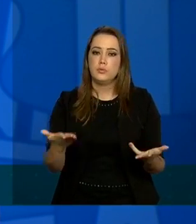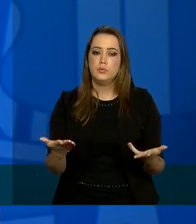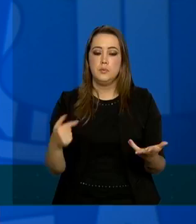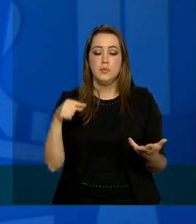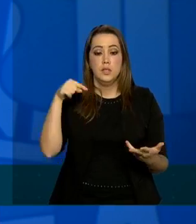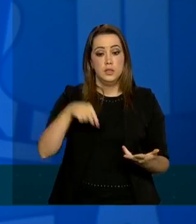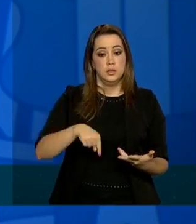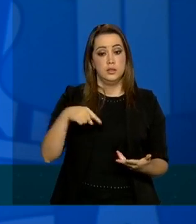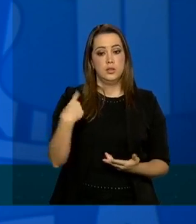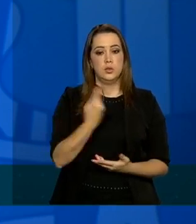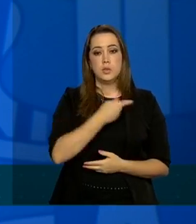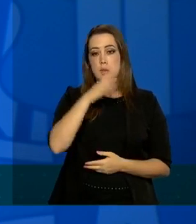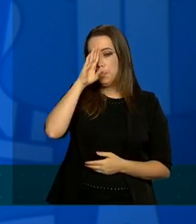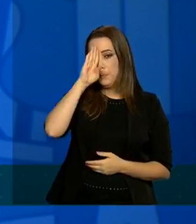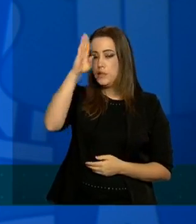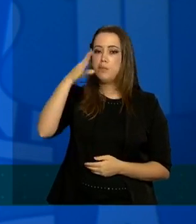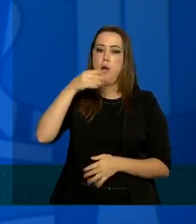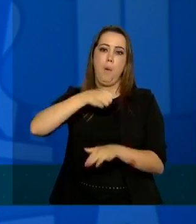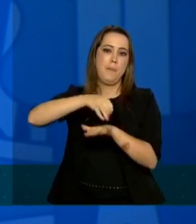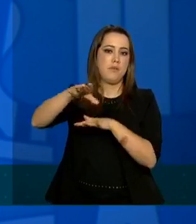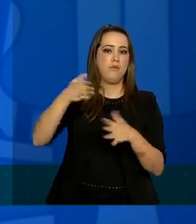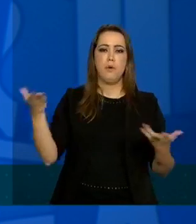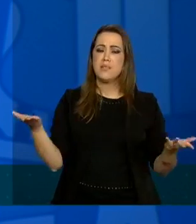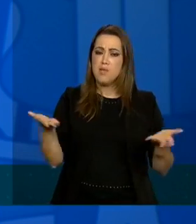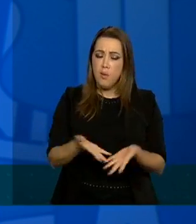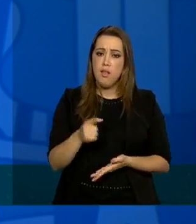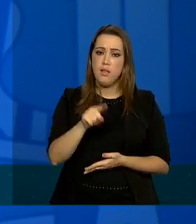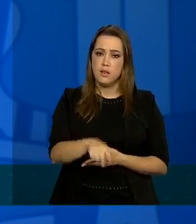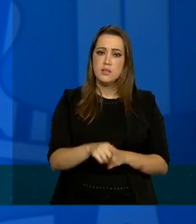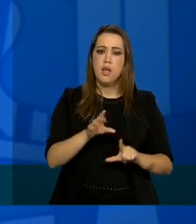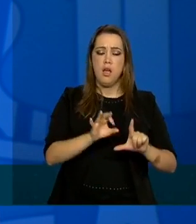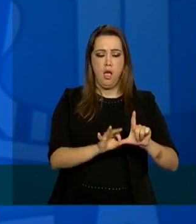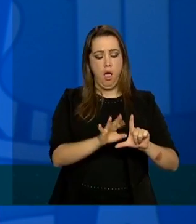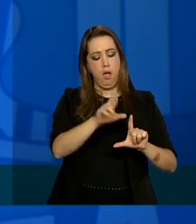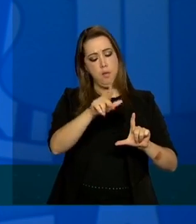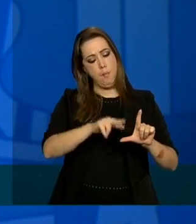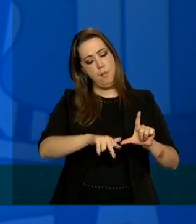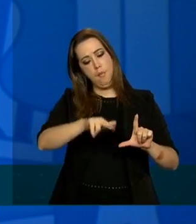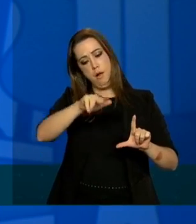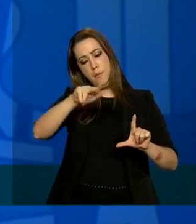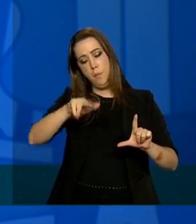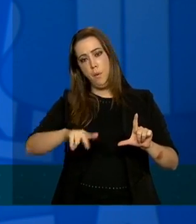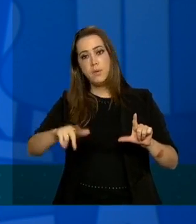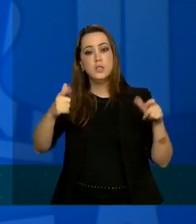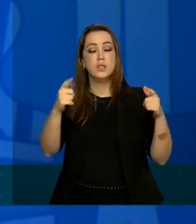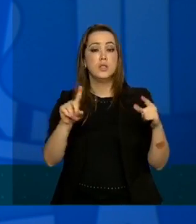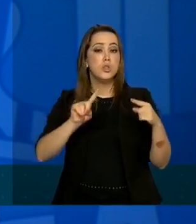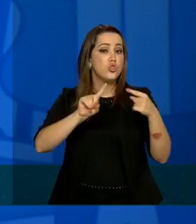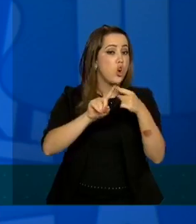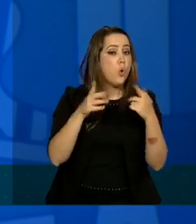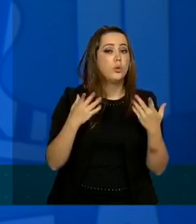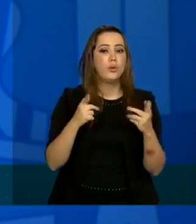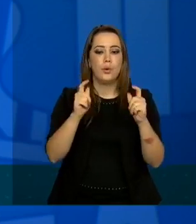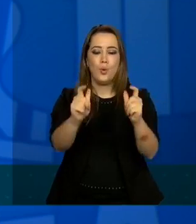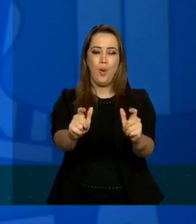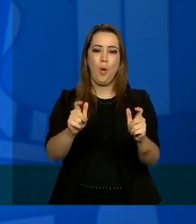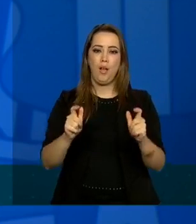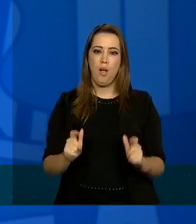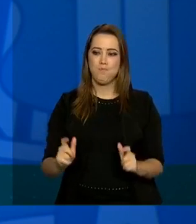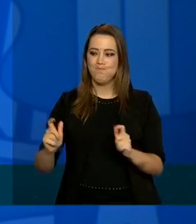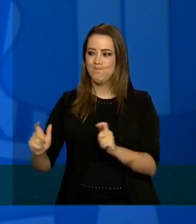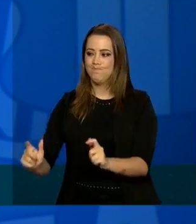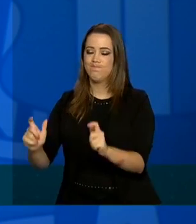essa é a principal mensagem a variação ela ocorre de acordo com cada local e todos os